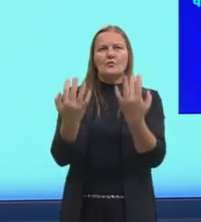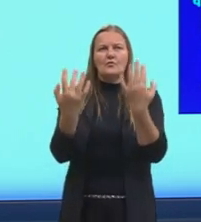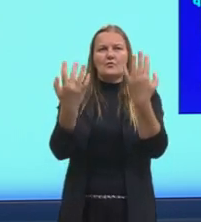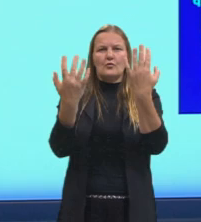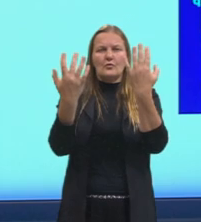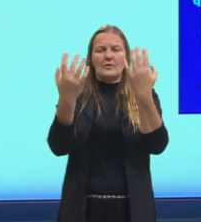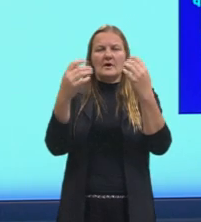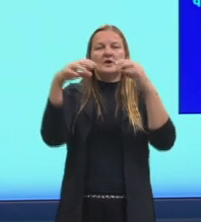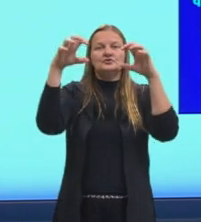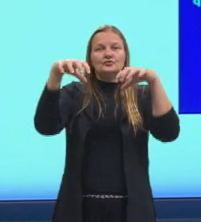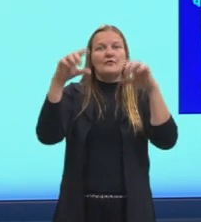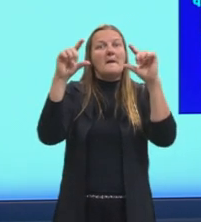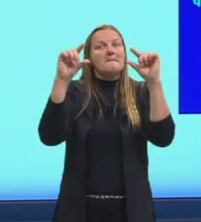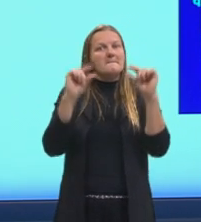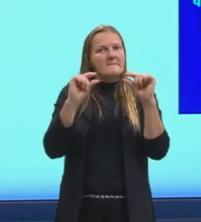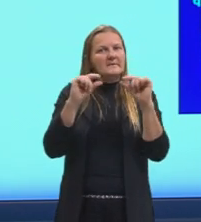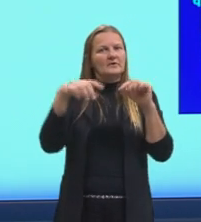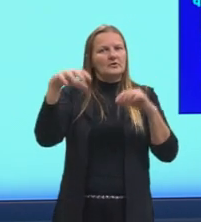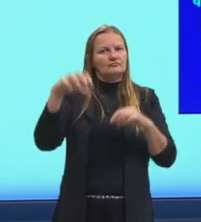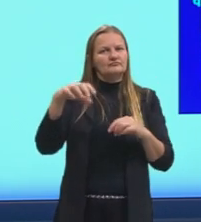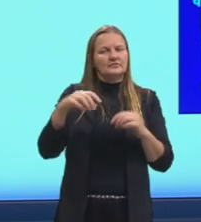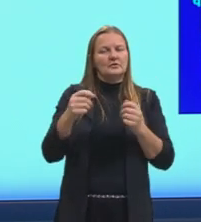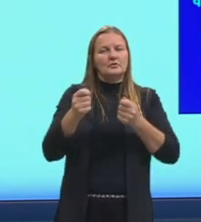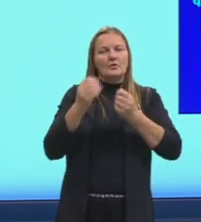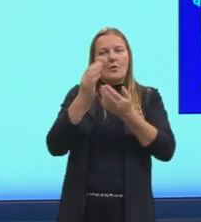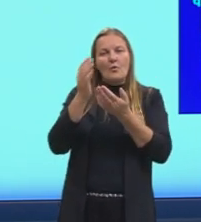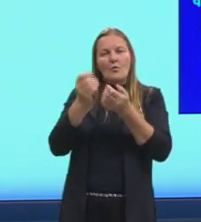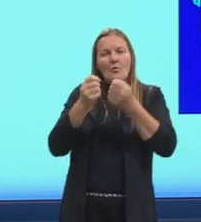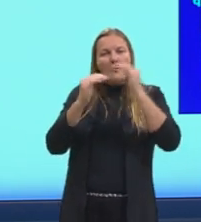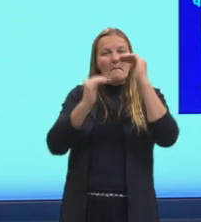menos chuva, tá, gurizada? É uma condição bem